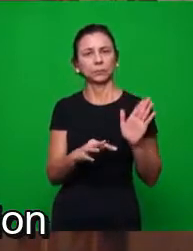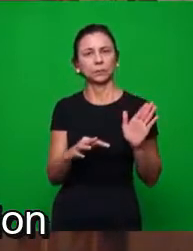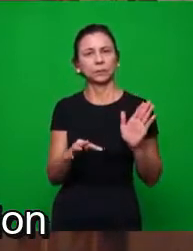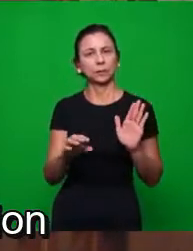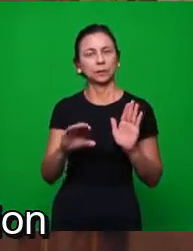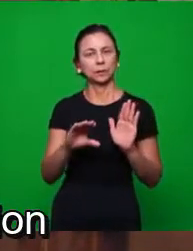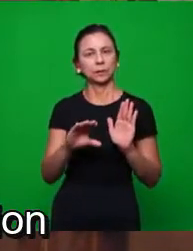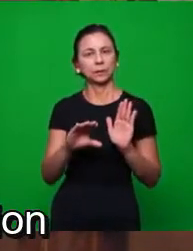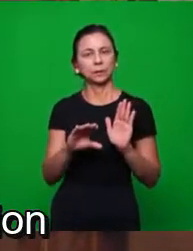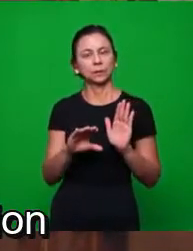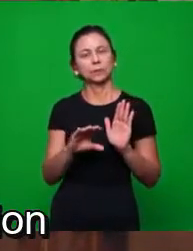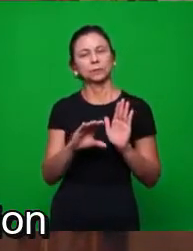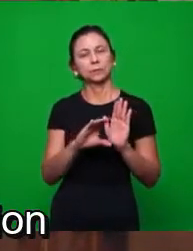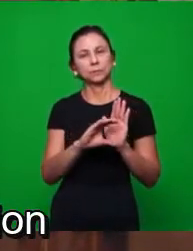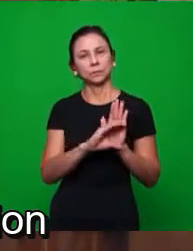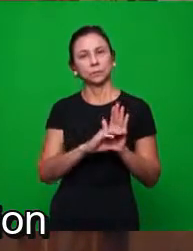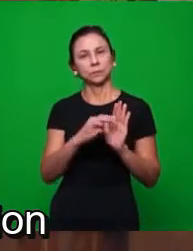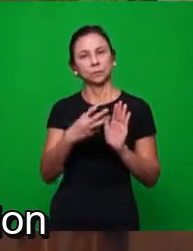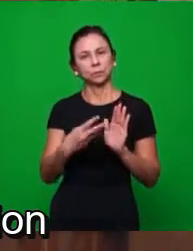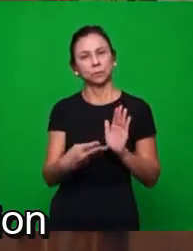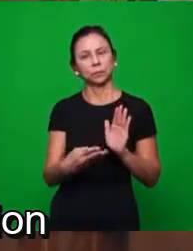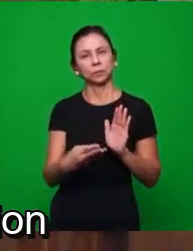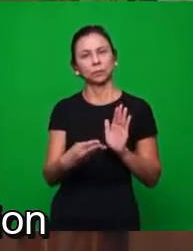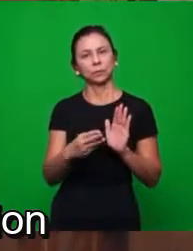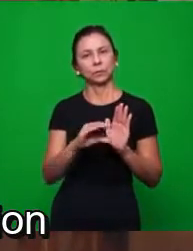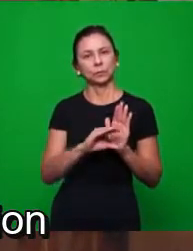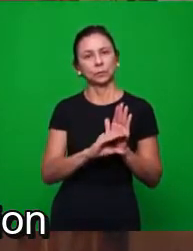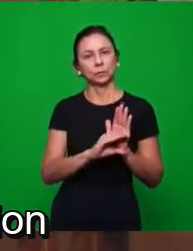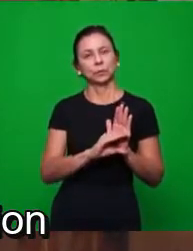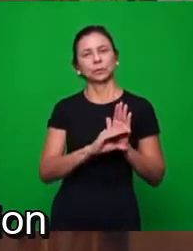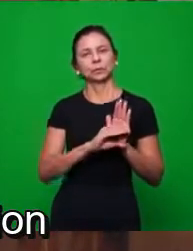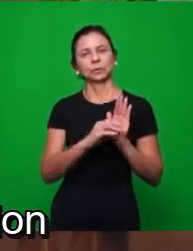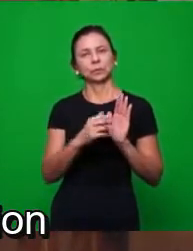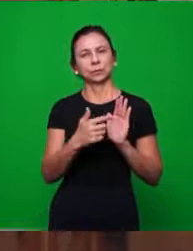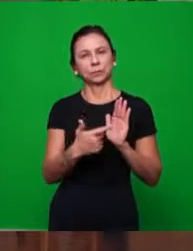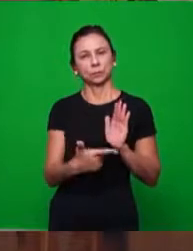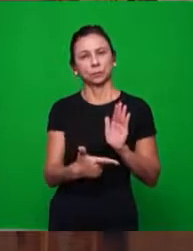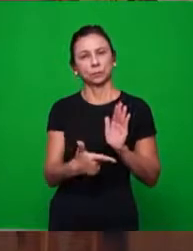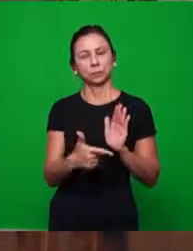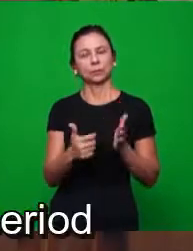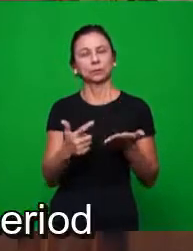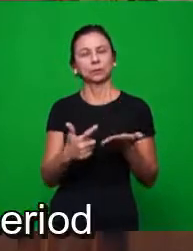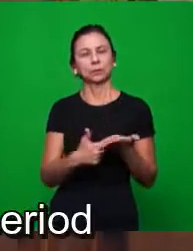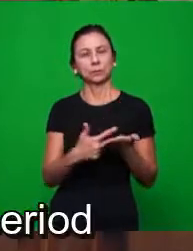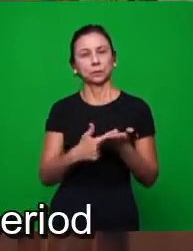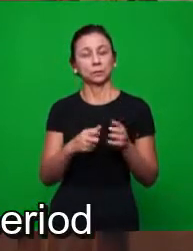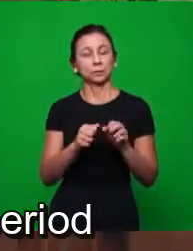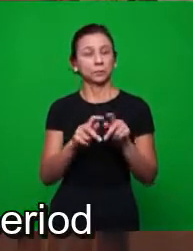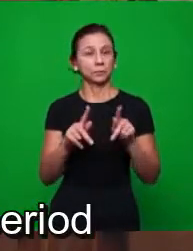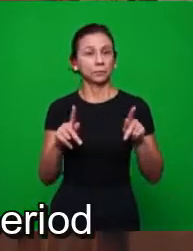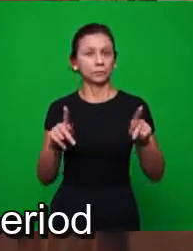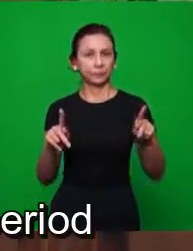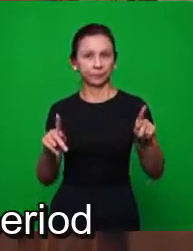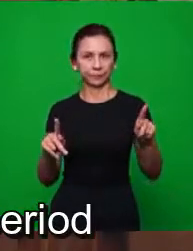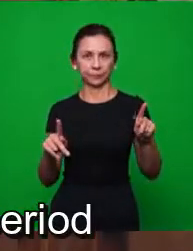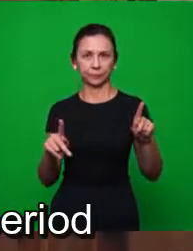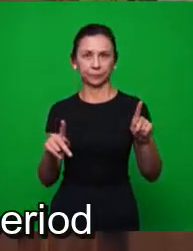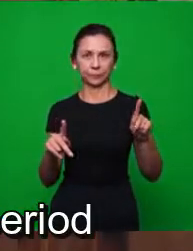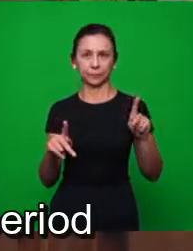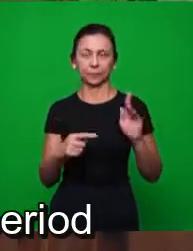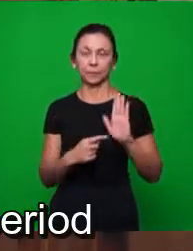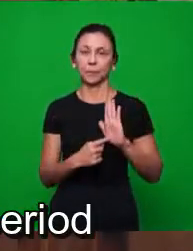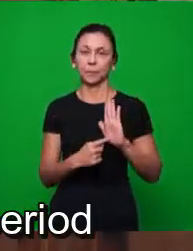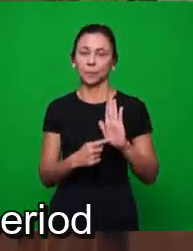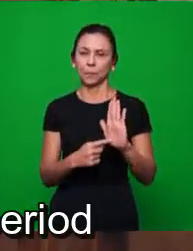2 e 3 do livro de Apocalipse, que se refere ao